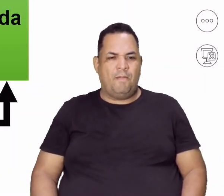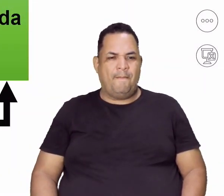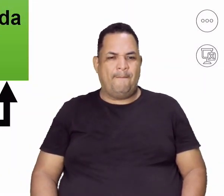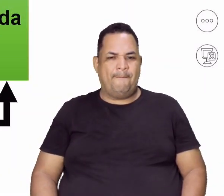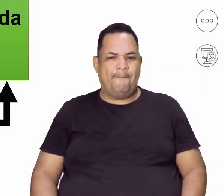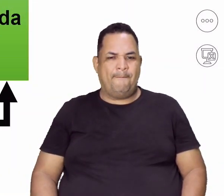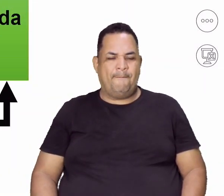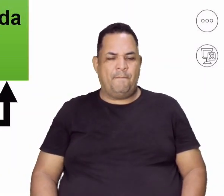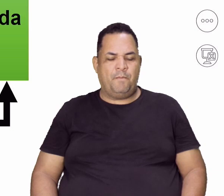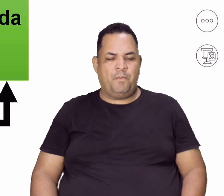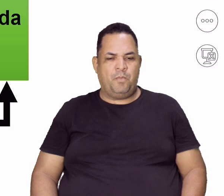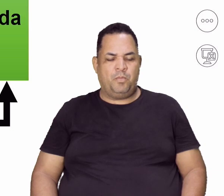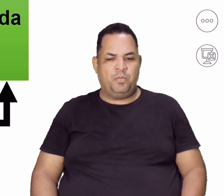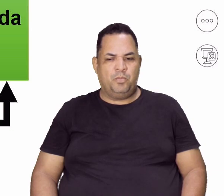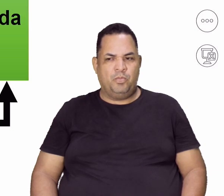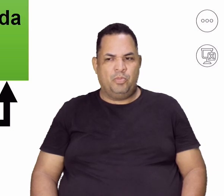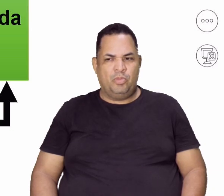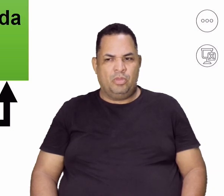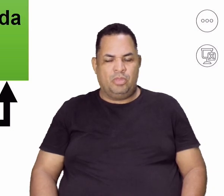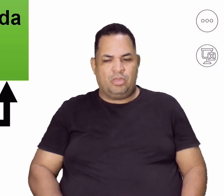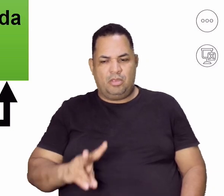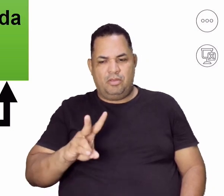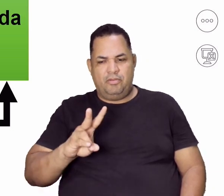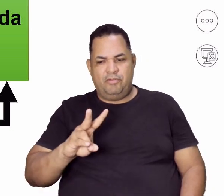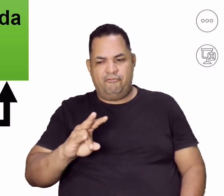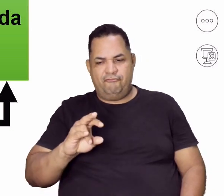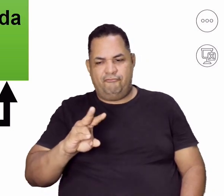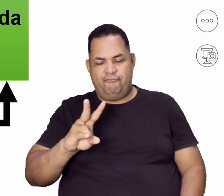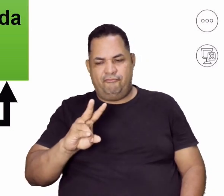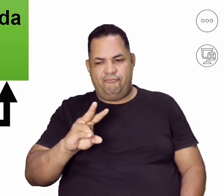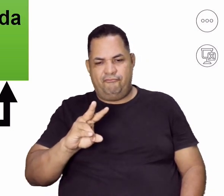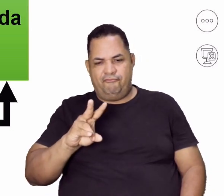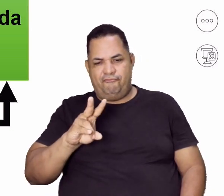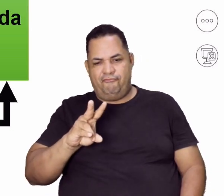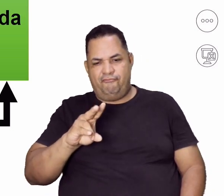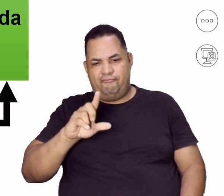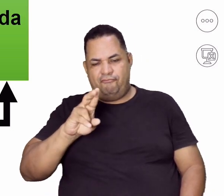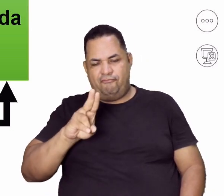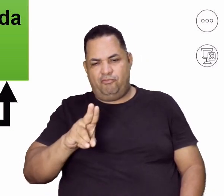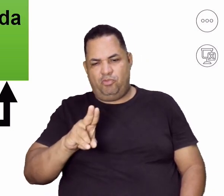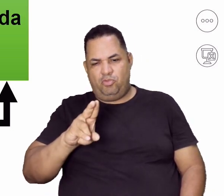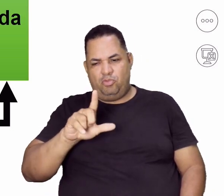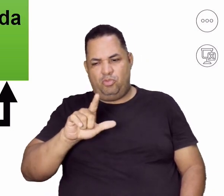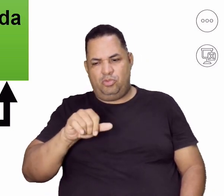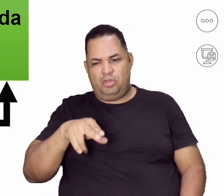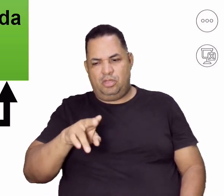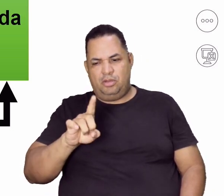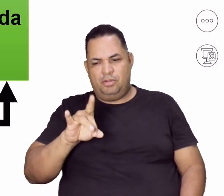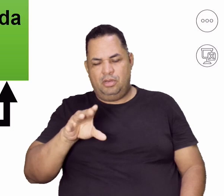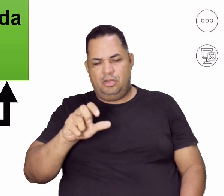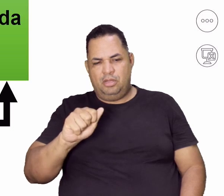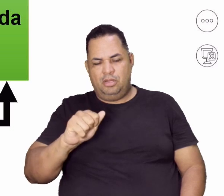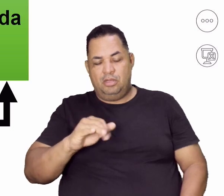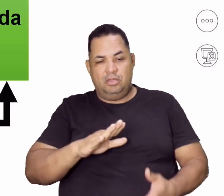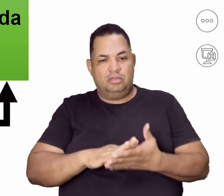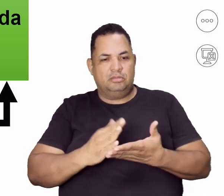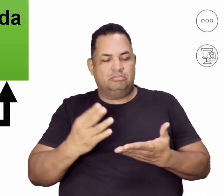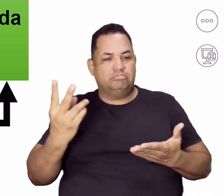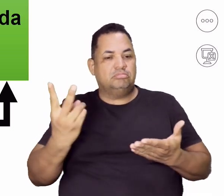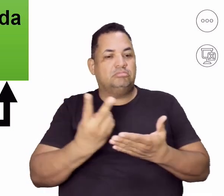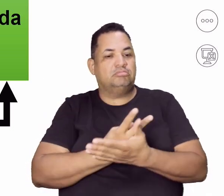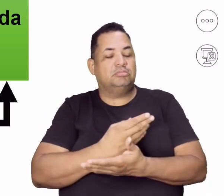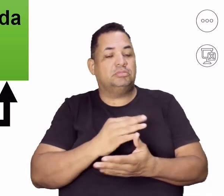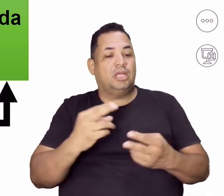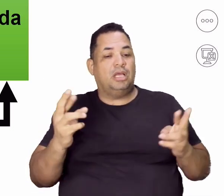Os fatores de vulnerabilidade estão relacionados ao quê, prof? A dieta, a uma